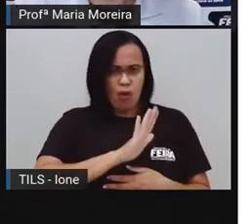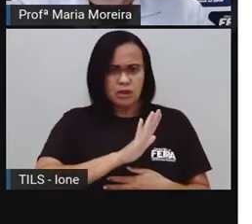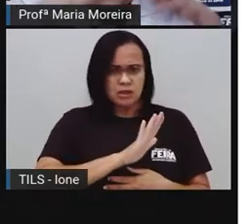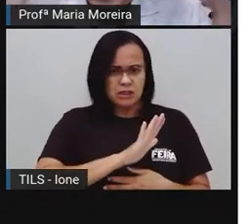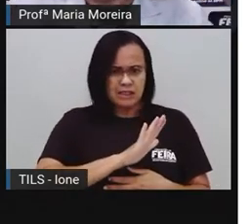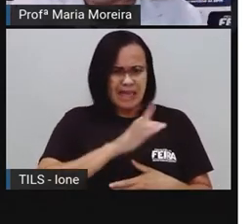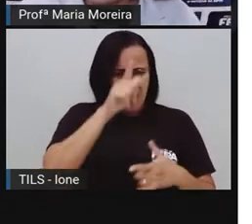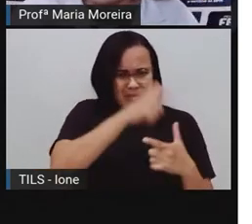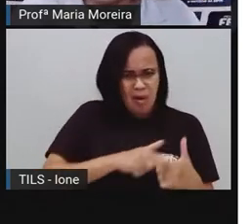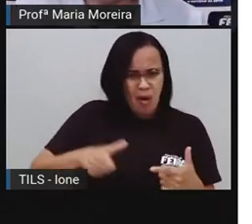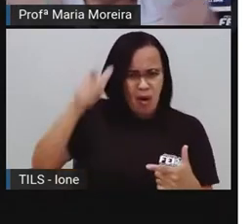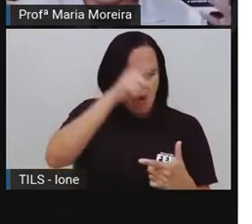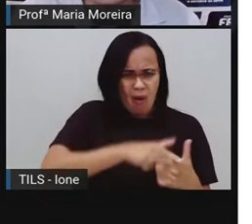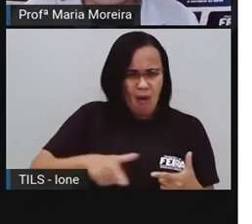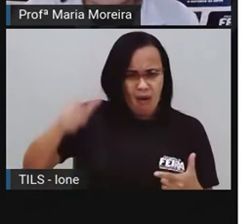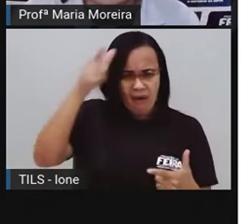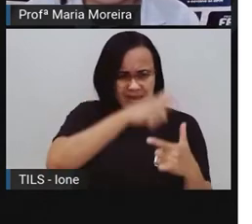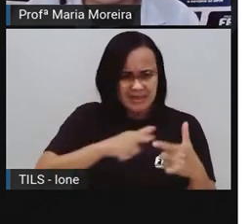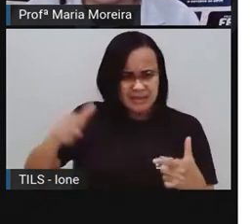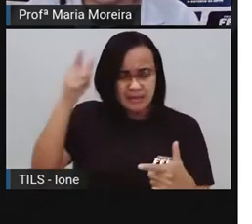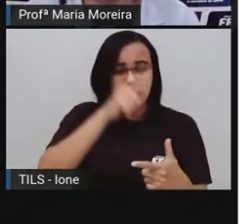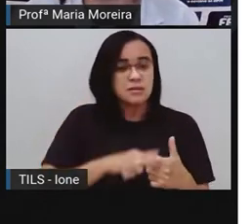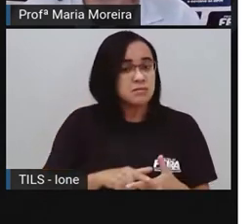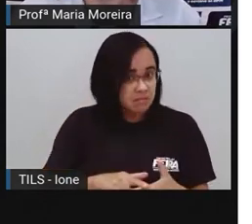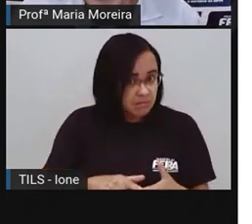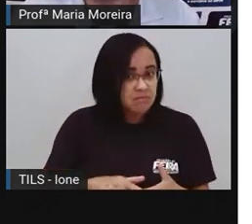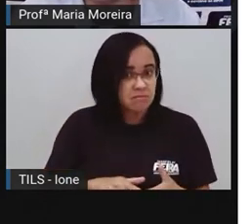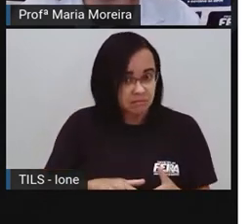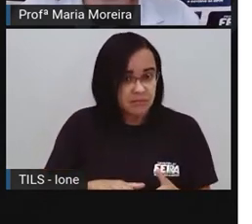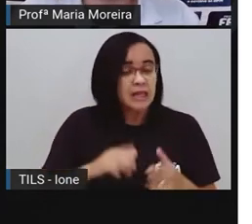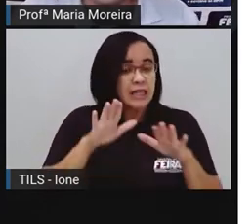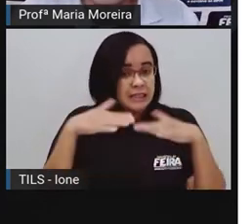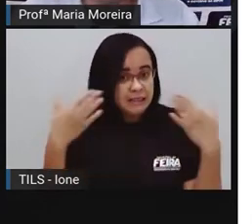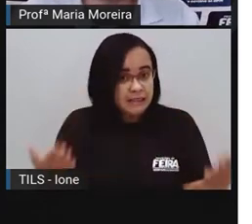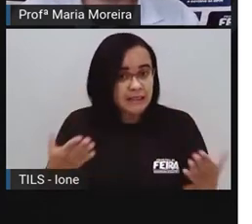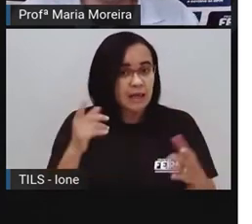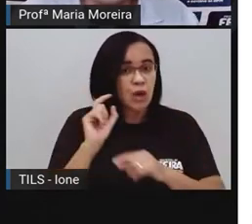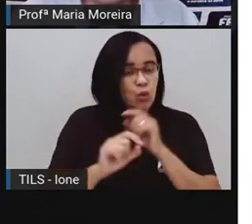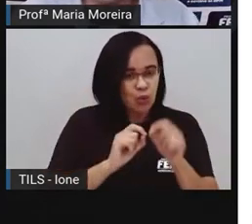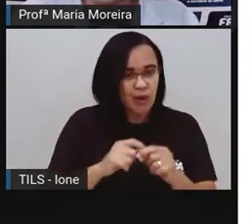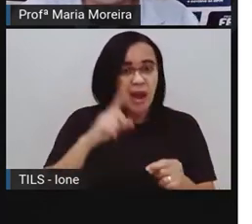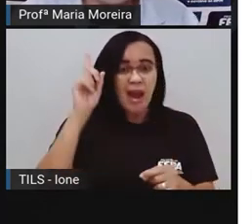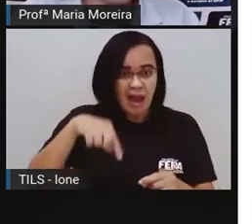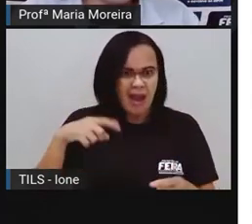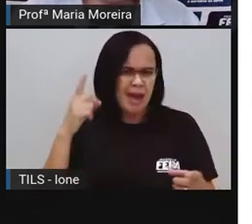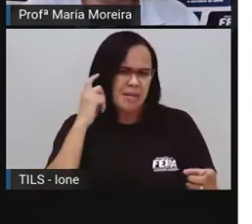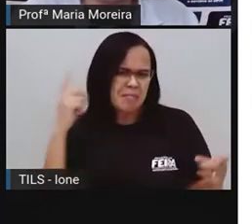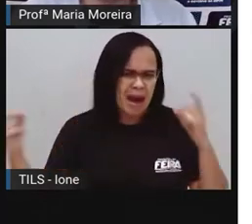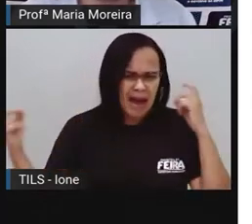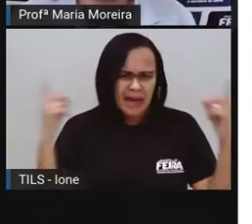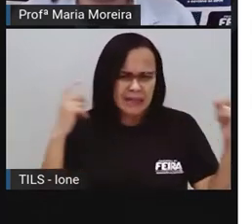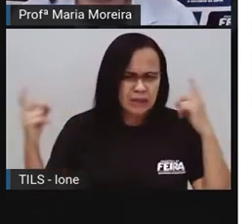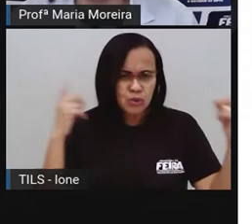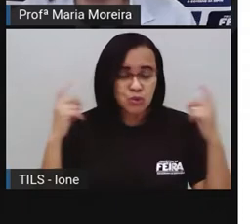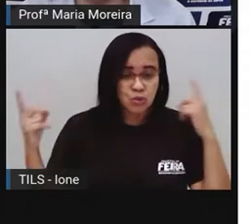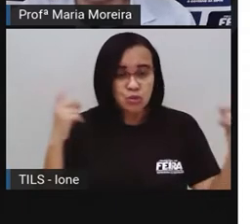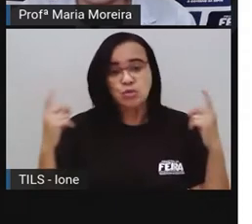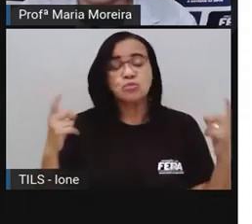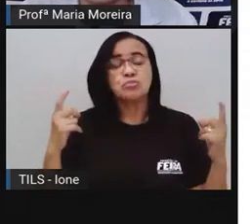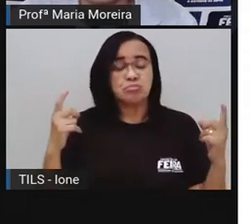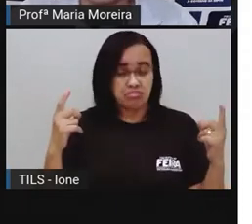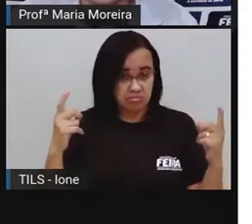está trazendo tudo isso, tudo isso aí que a Pró passou para vocês, então, é poluição sonora e não importa o